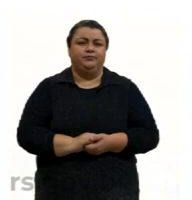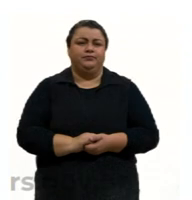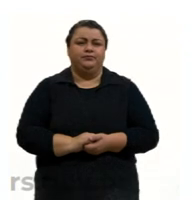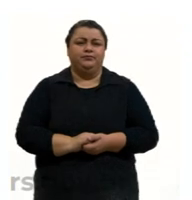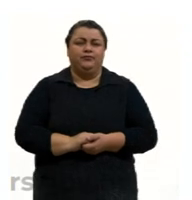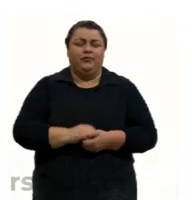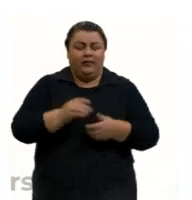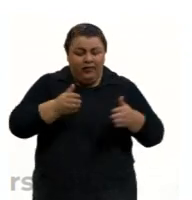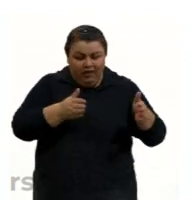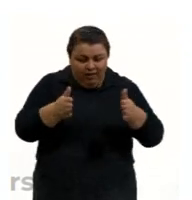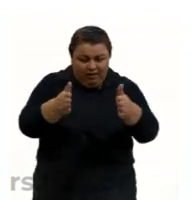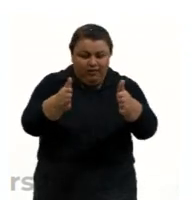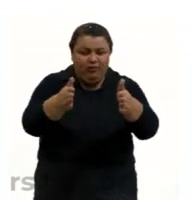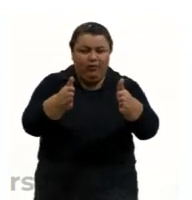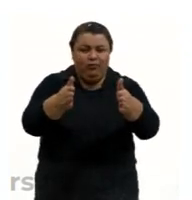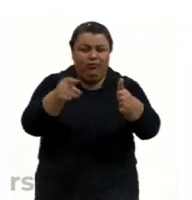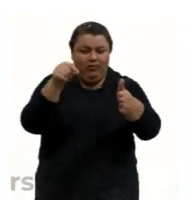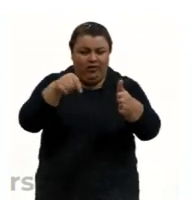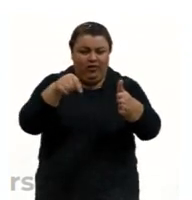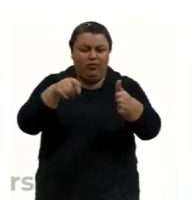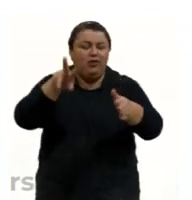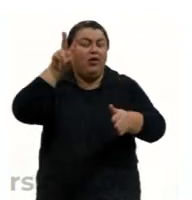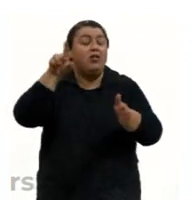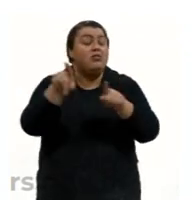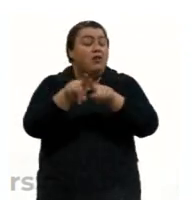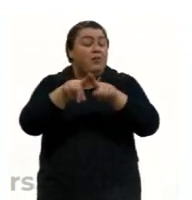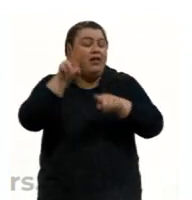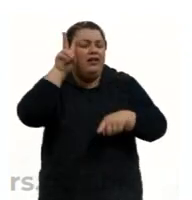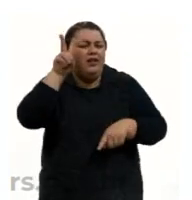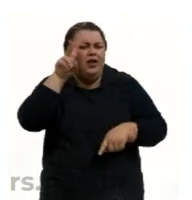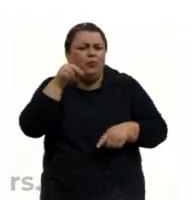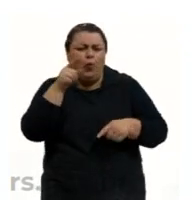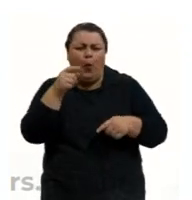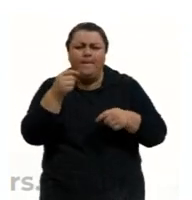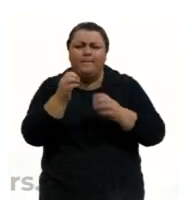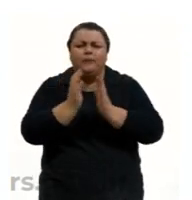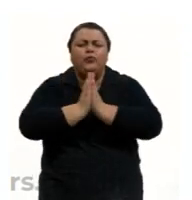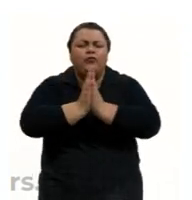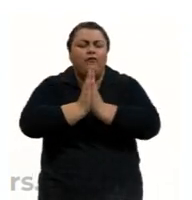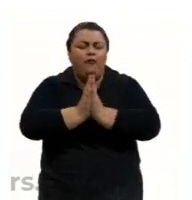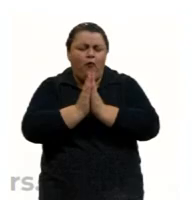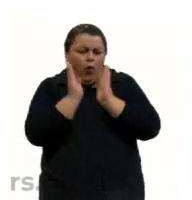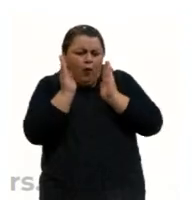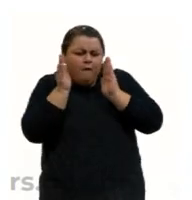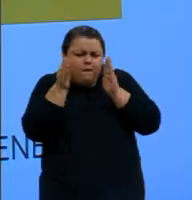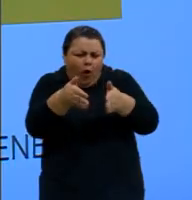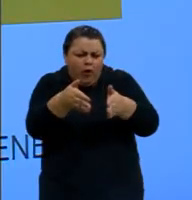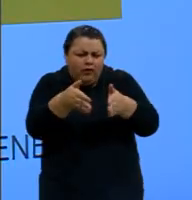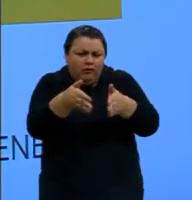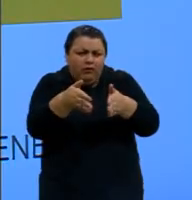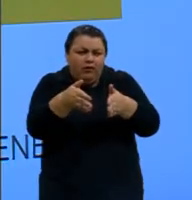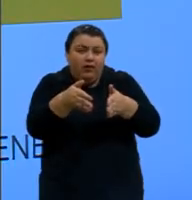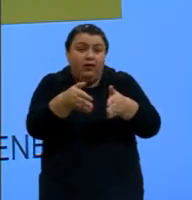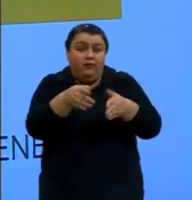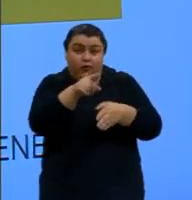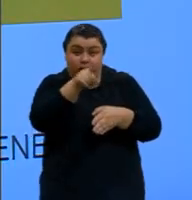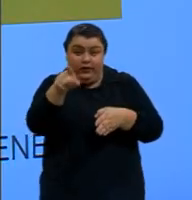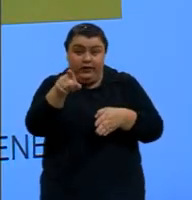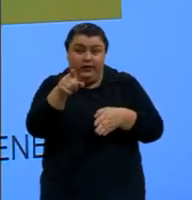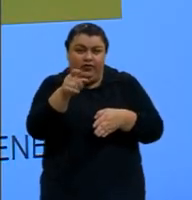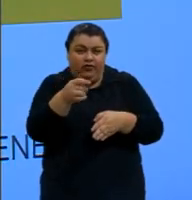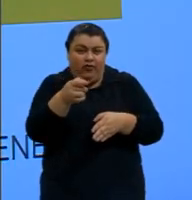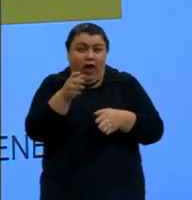Esse é o caminho. Eu também lembro vocês, por favor, foquem, principalmente quem está finalizando o ensino médio,